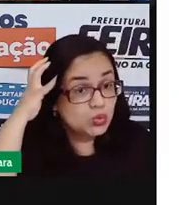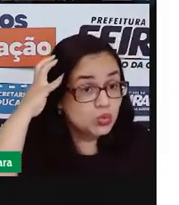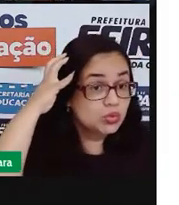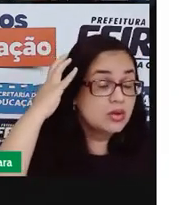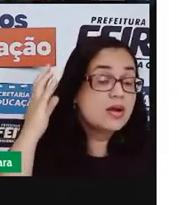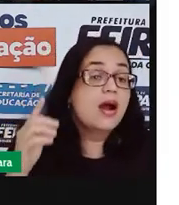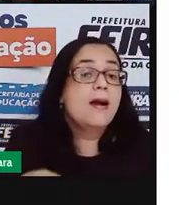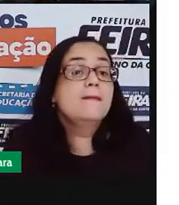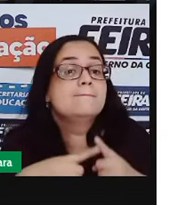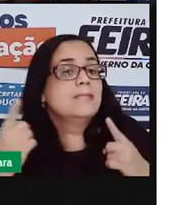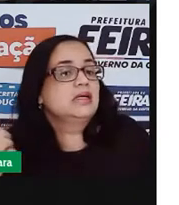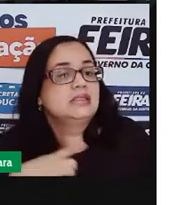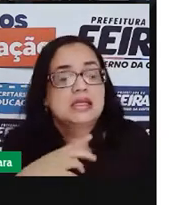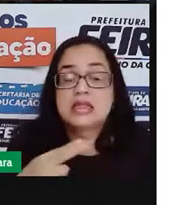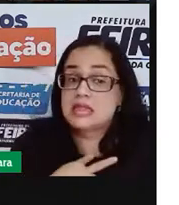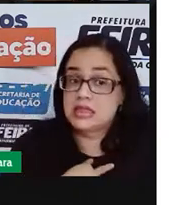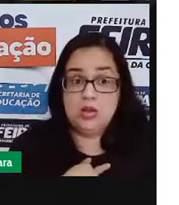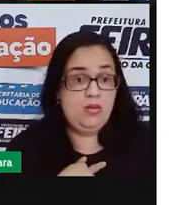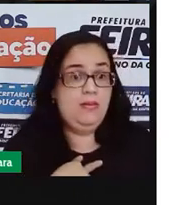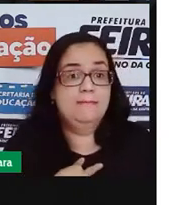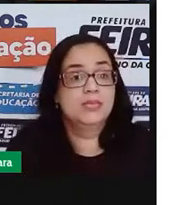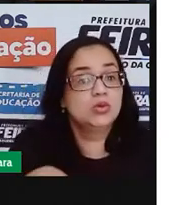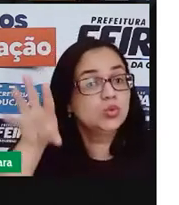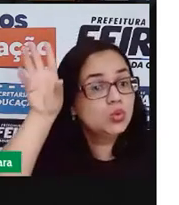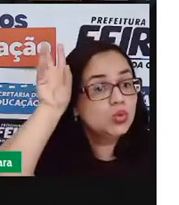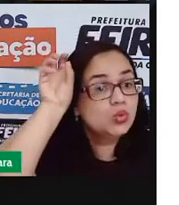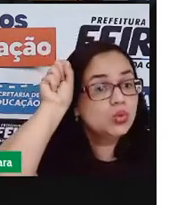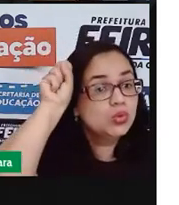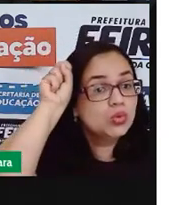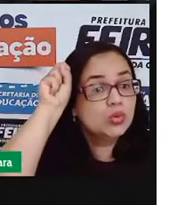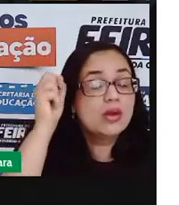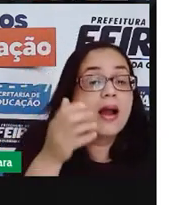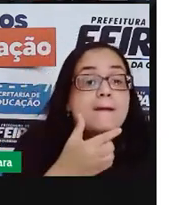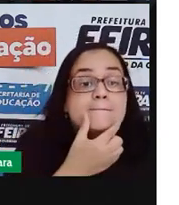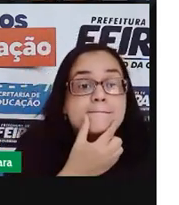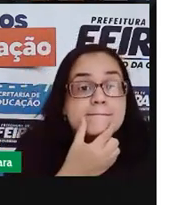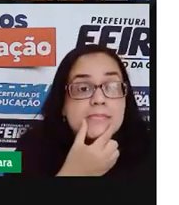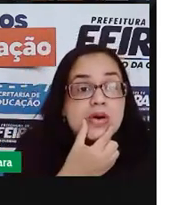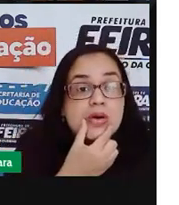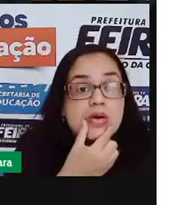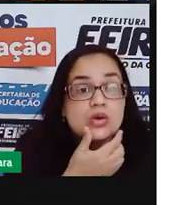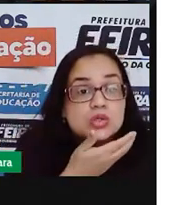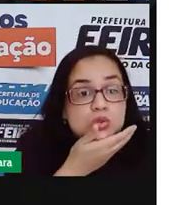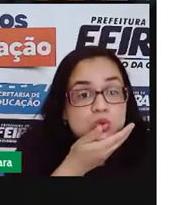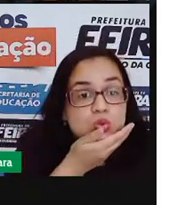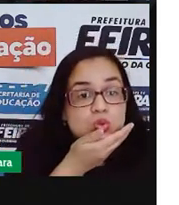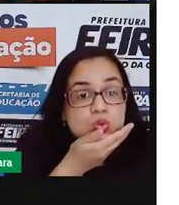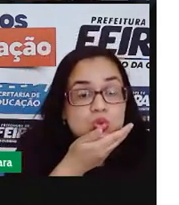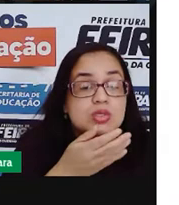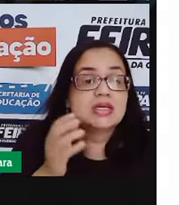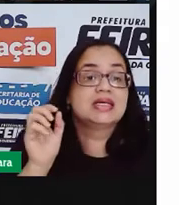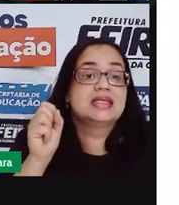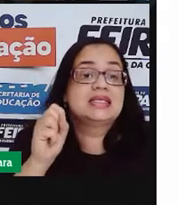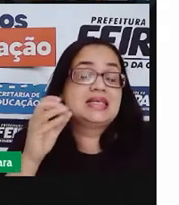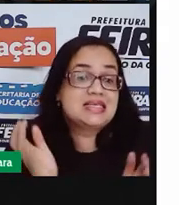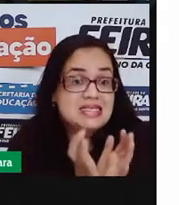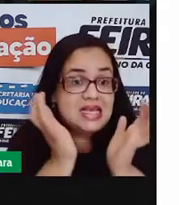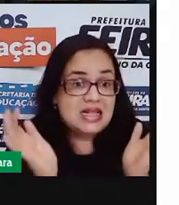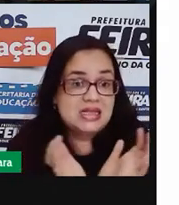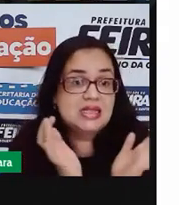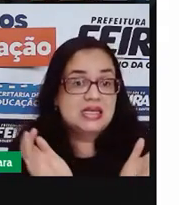Mas quem não pode ouvir, percebe na boca, ó. Salada.